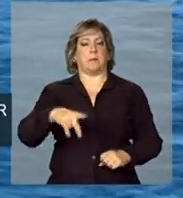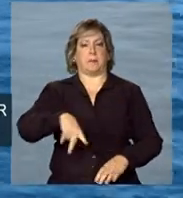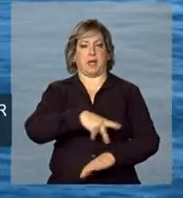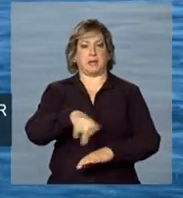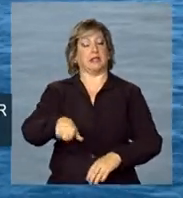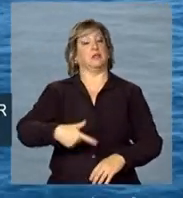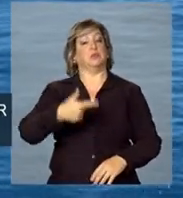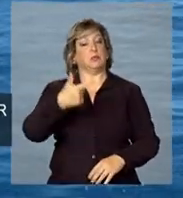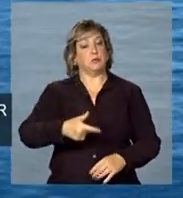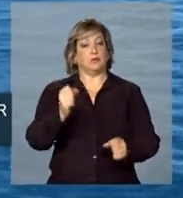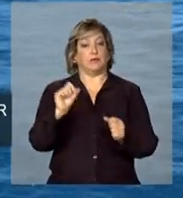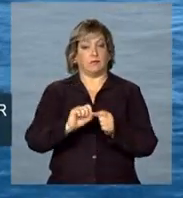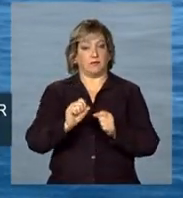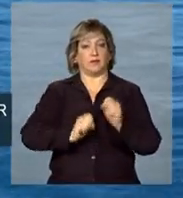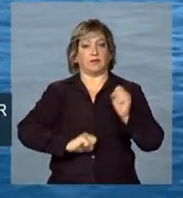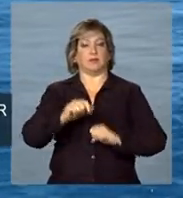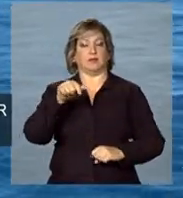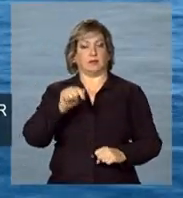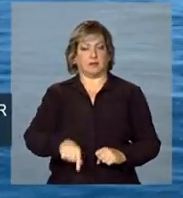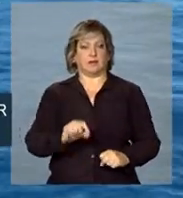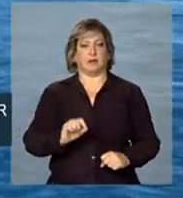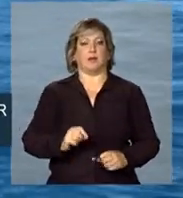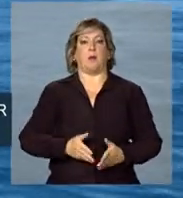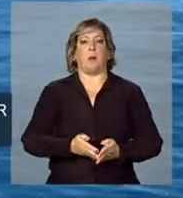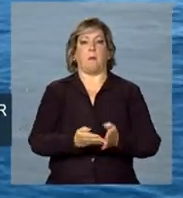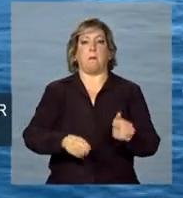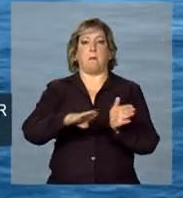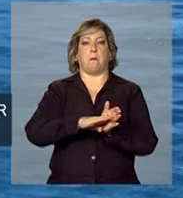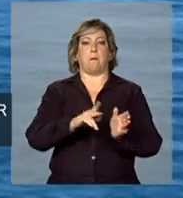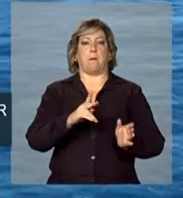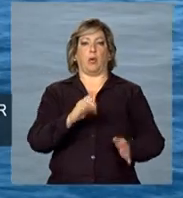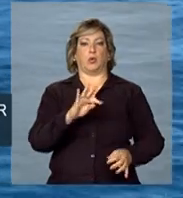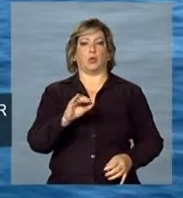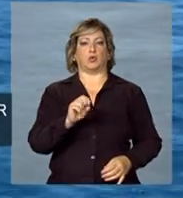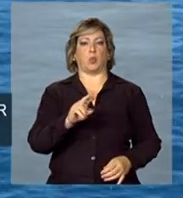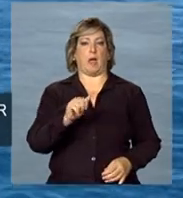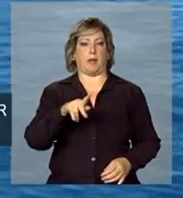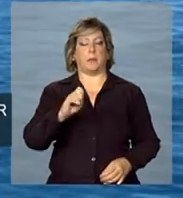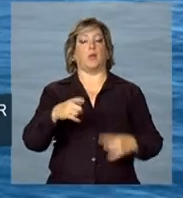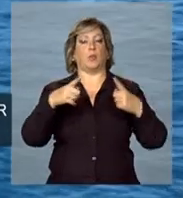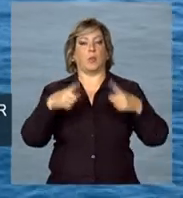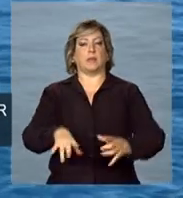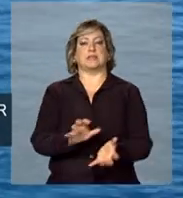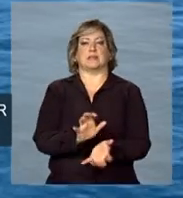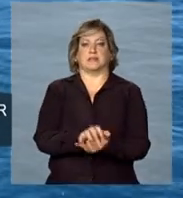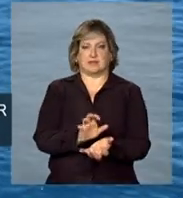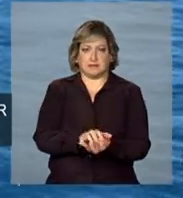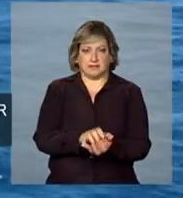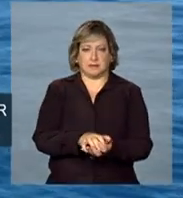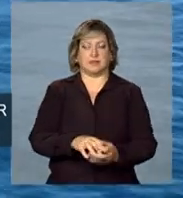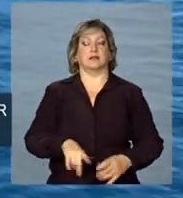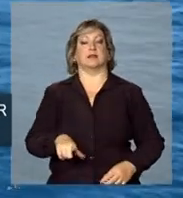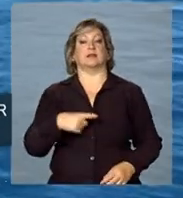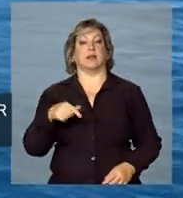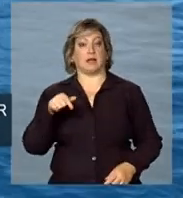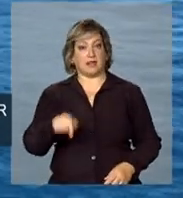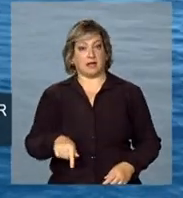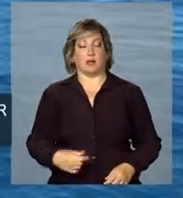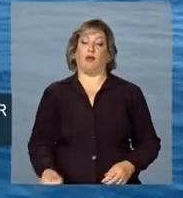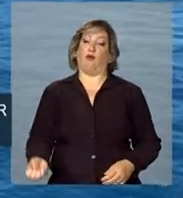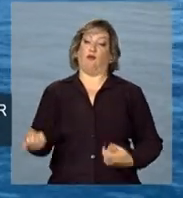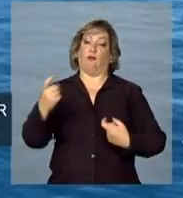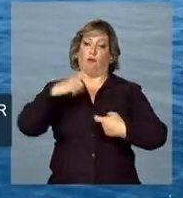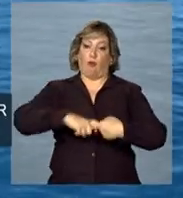no estaleiro Atlântico Sul, no porto de Suape, região metropolitana de Recife. O ressurgimento da indústria naval